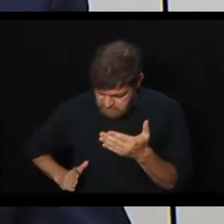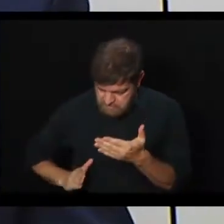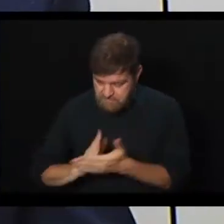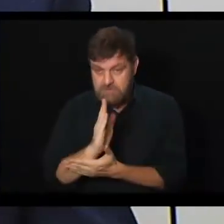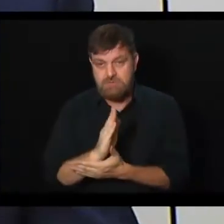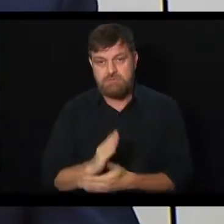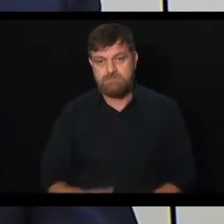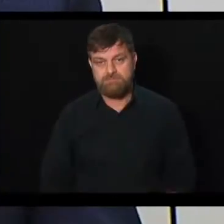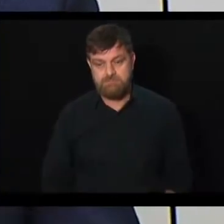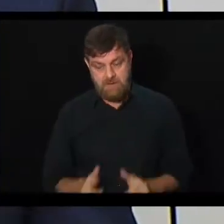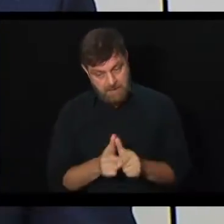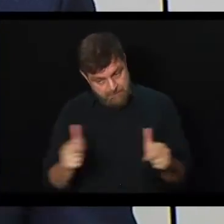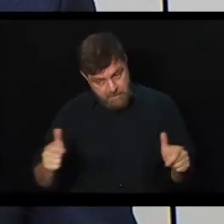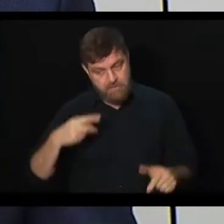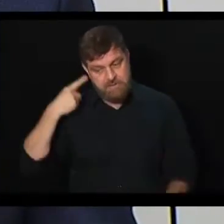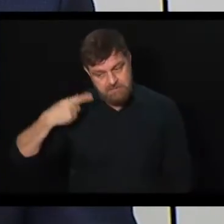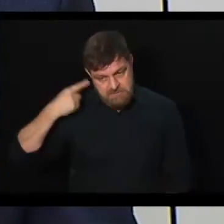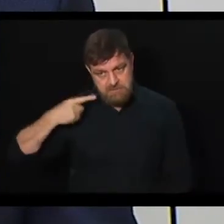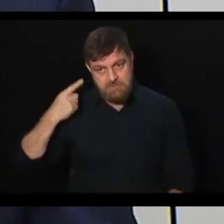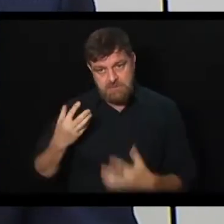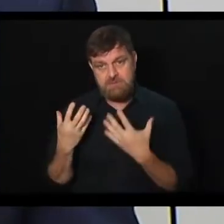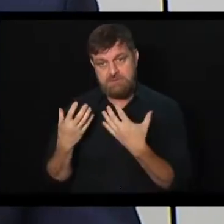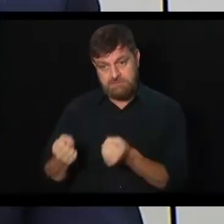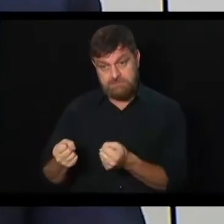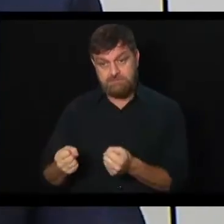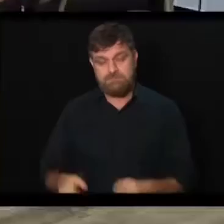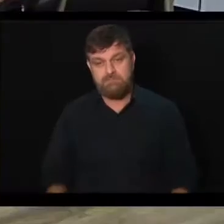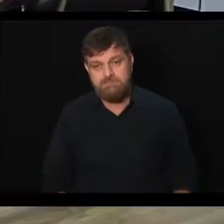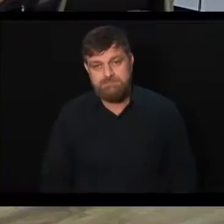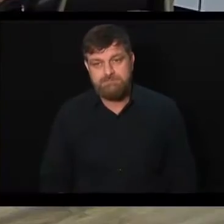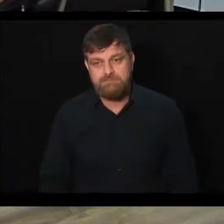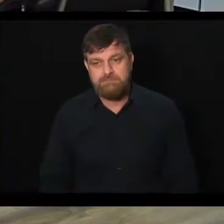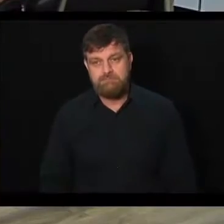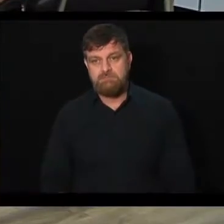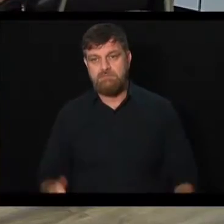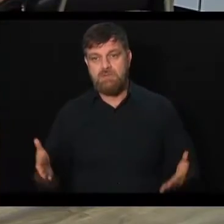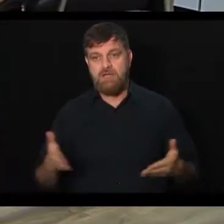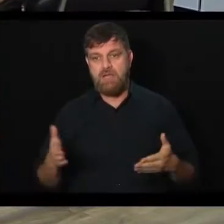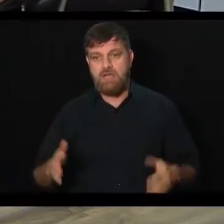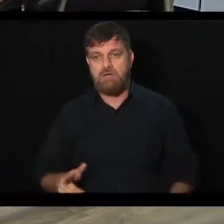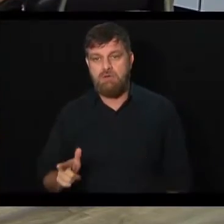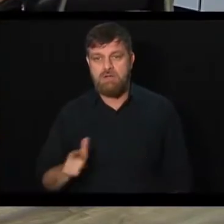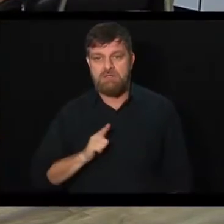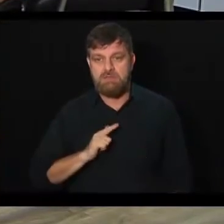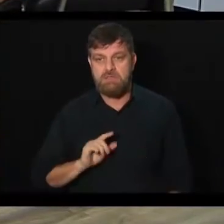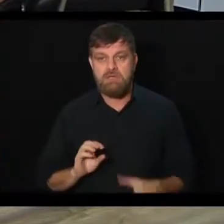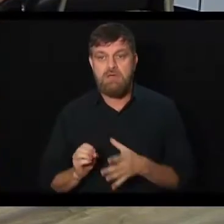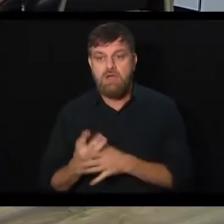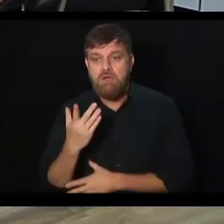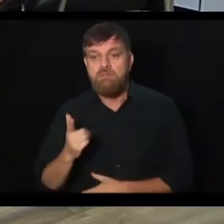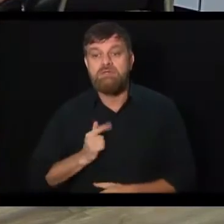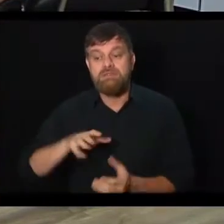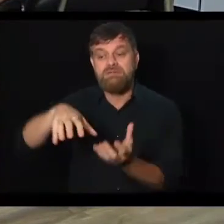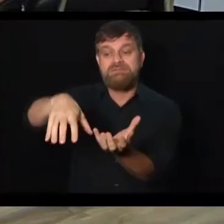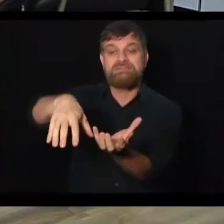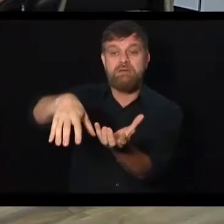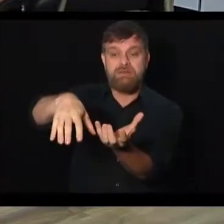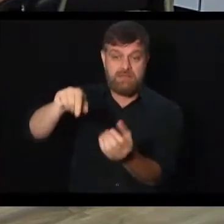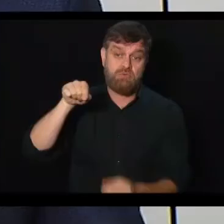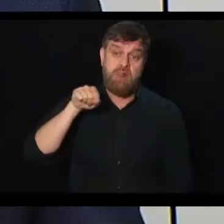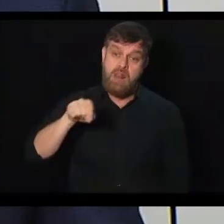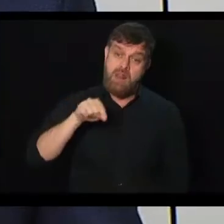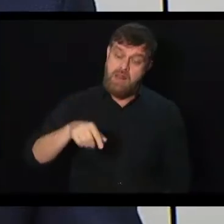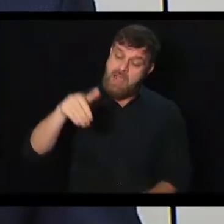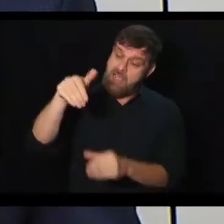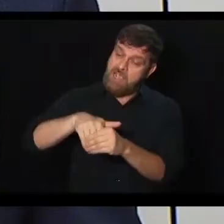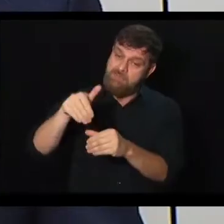quintos lá do... E aí nós temos agora para finalizar a tramitação no Senado. É, que